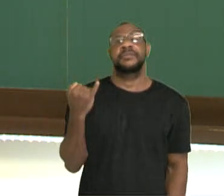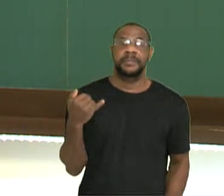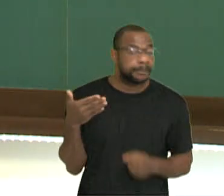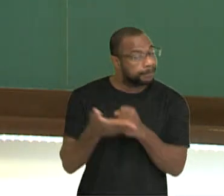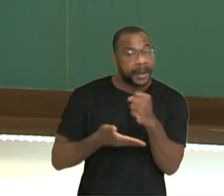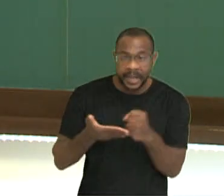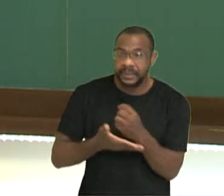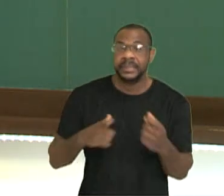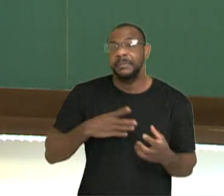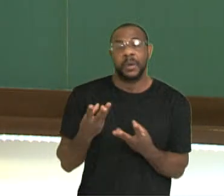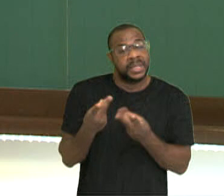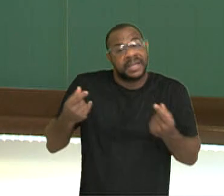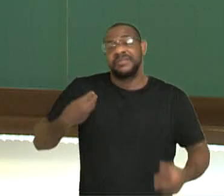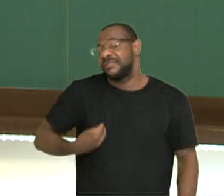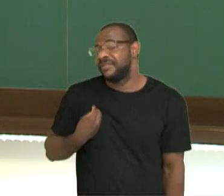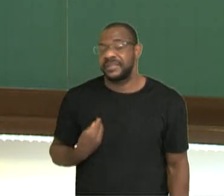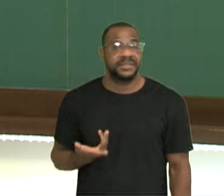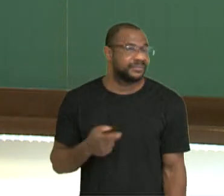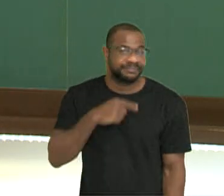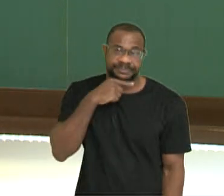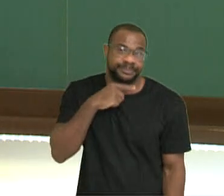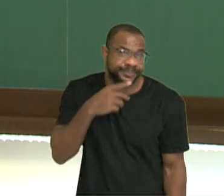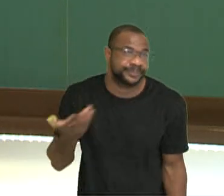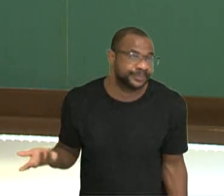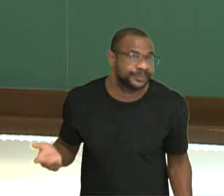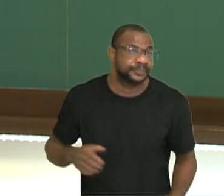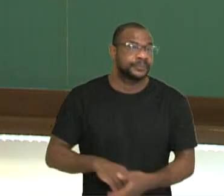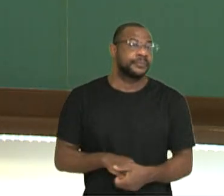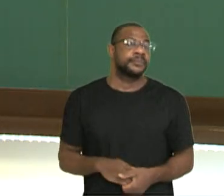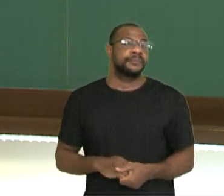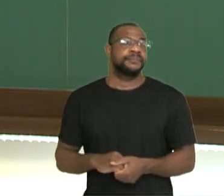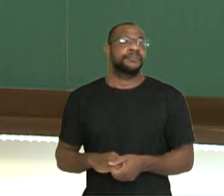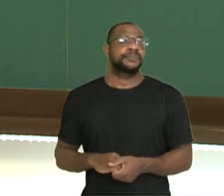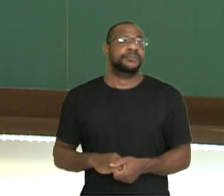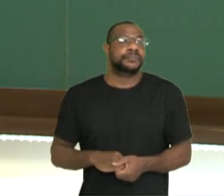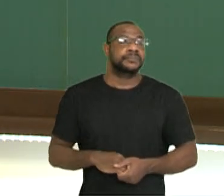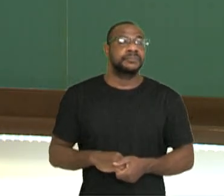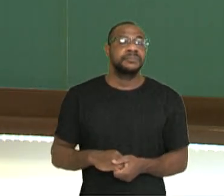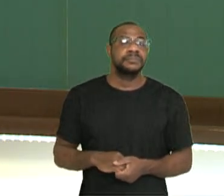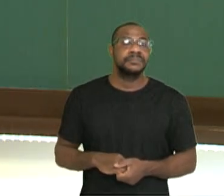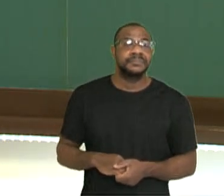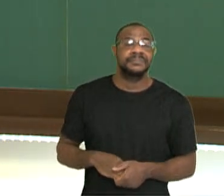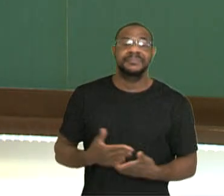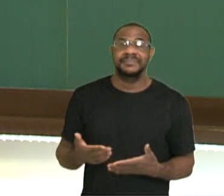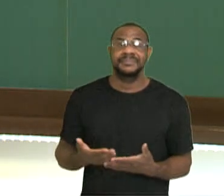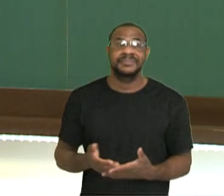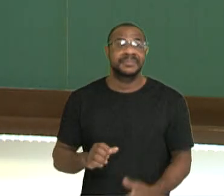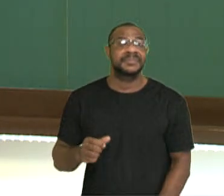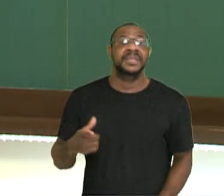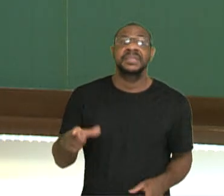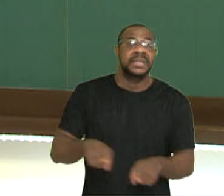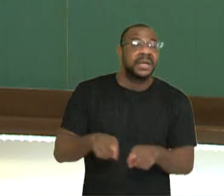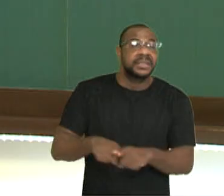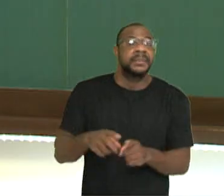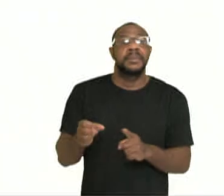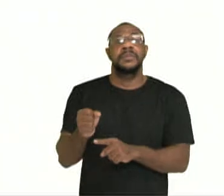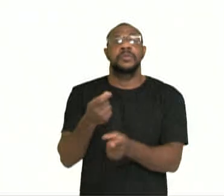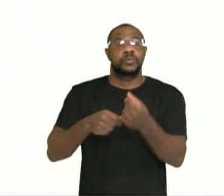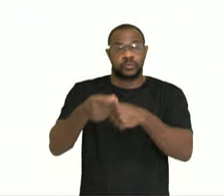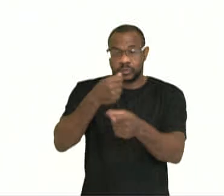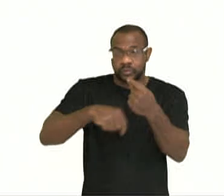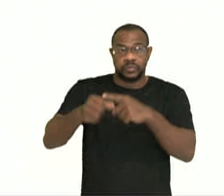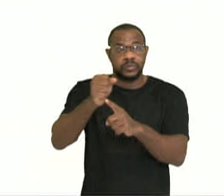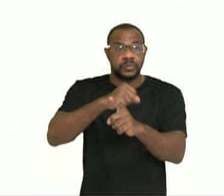de vida e vai se caracterizar como uma população pobre. Fatores socioculturais também influenciam nessa questão.